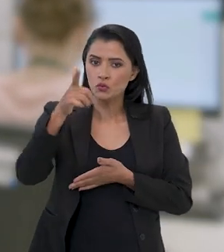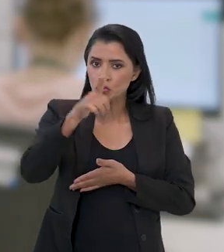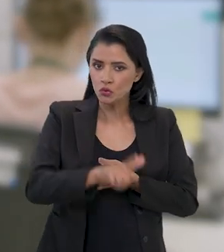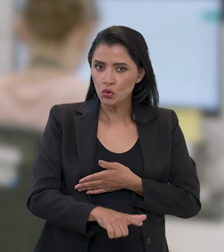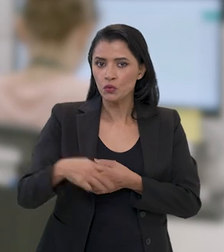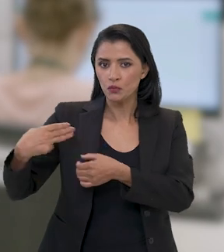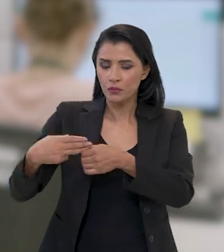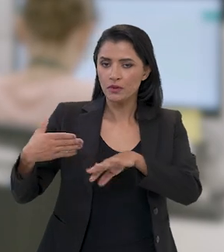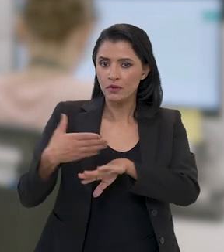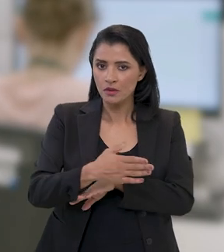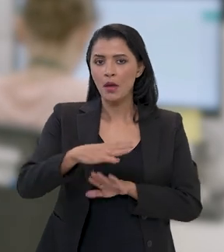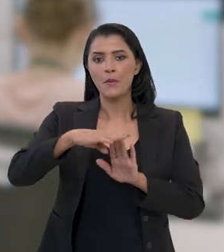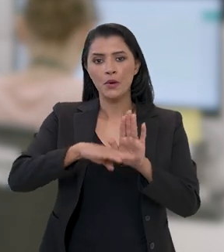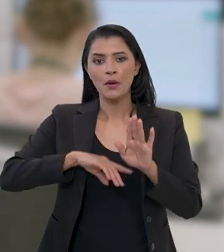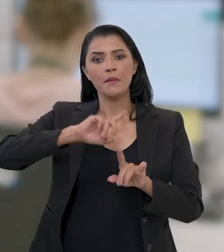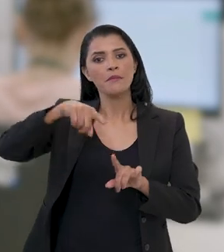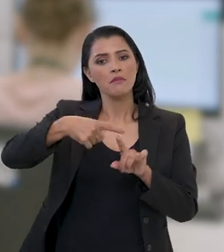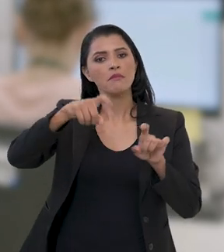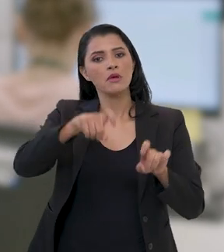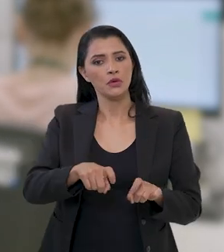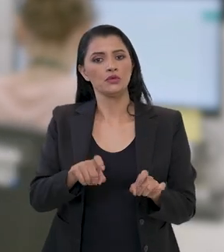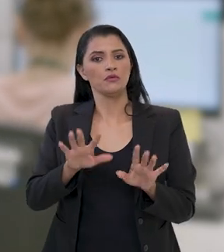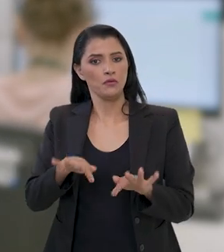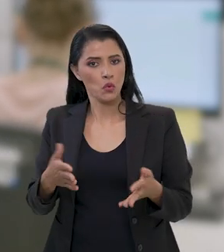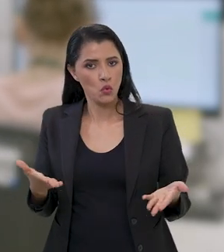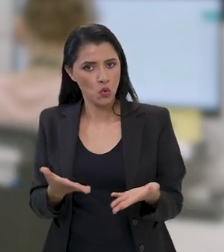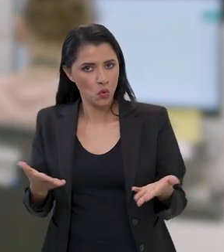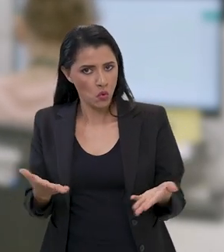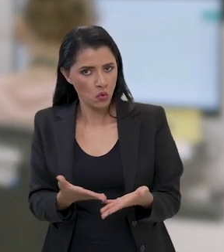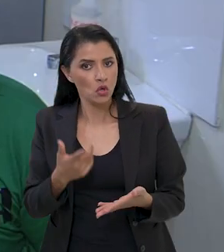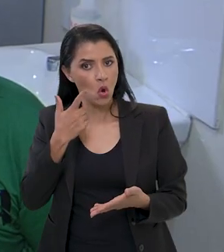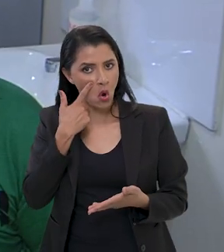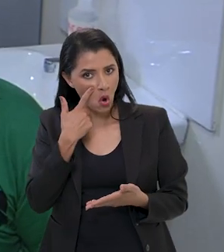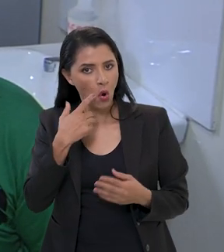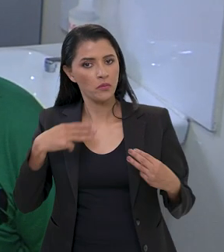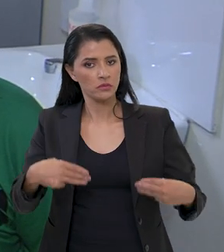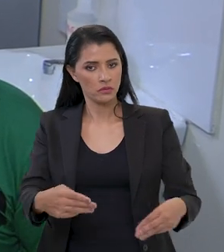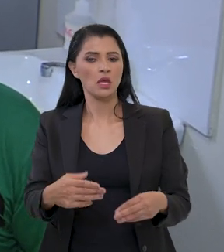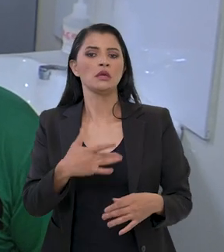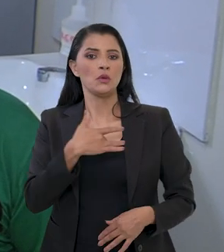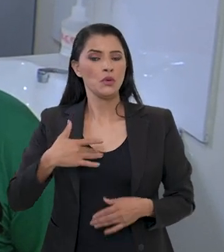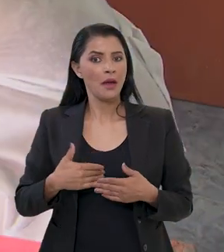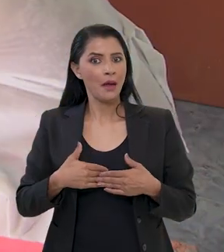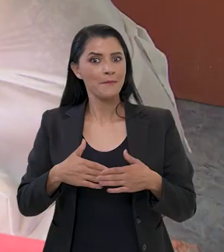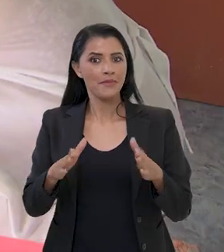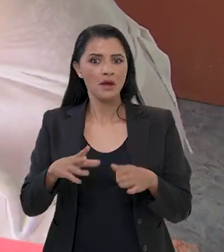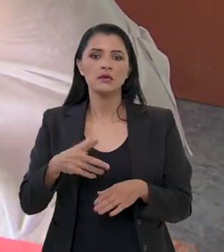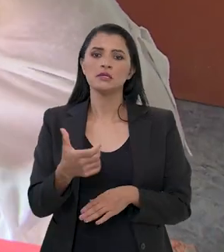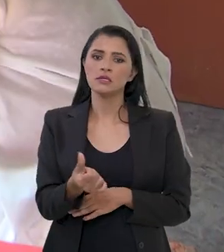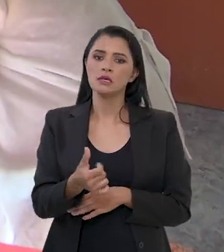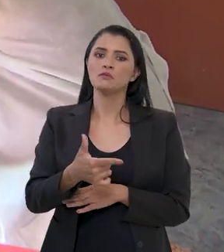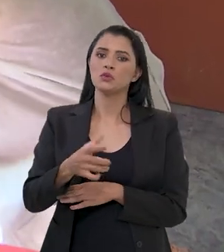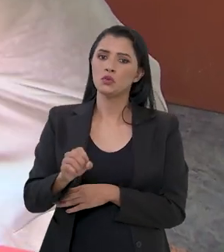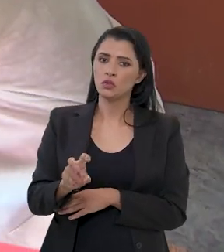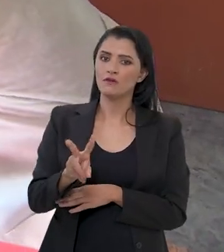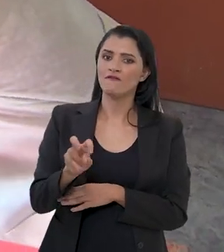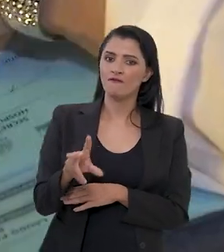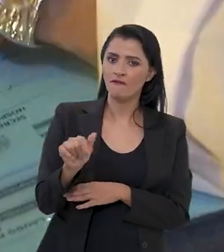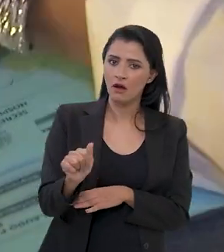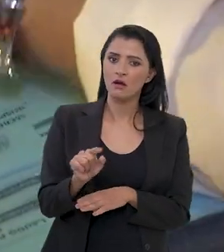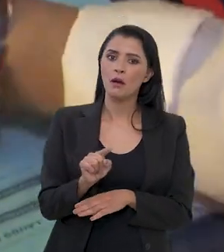renovação dos municípios ao programa Mais Médicos termina hoje. O Ministério da Saúde abriu mais de 6.200